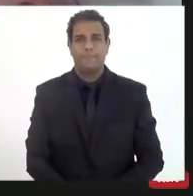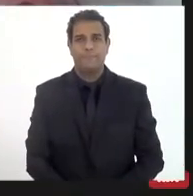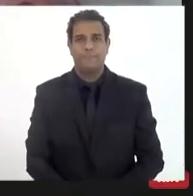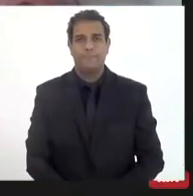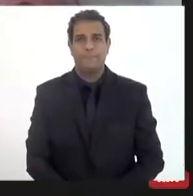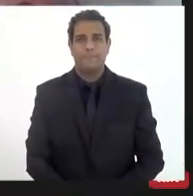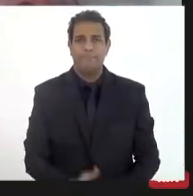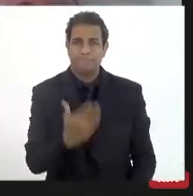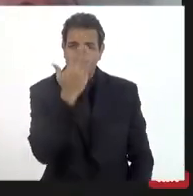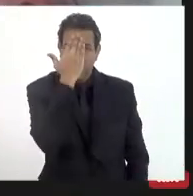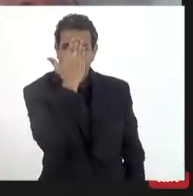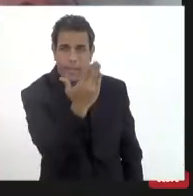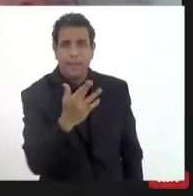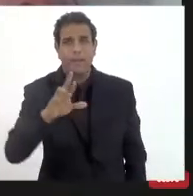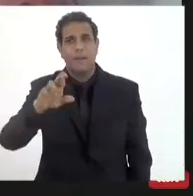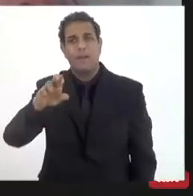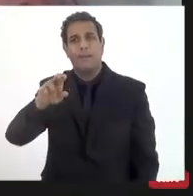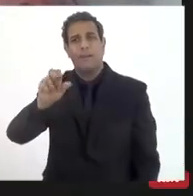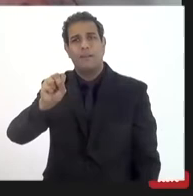Obrigado, Raul.